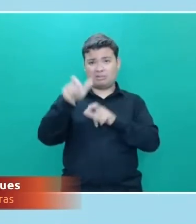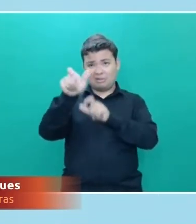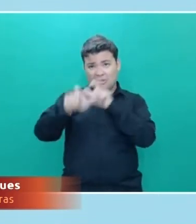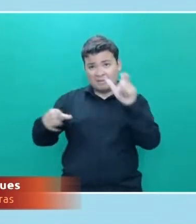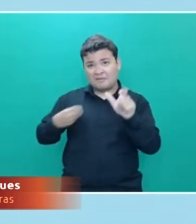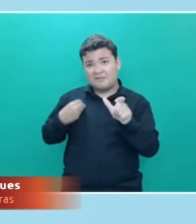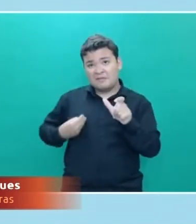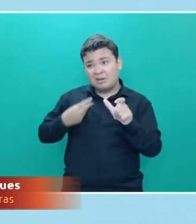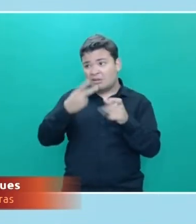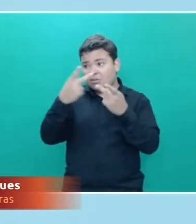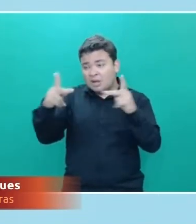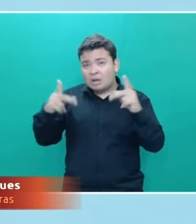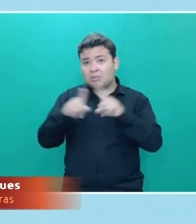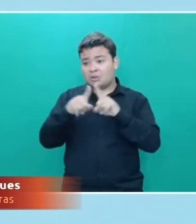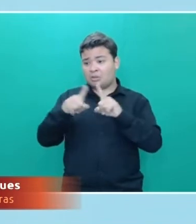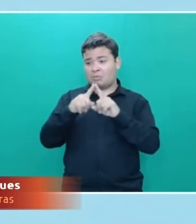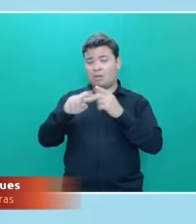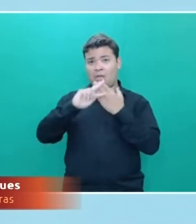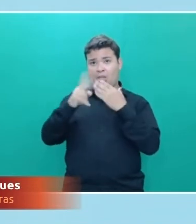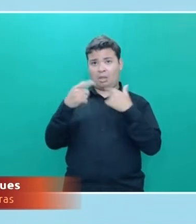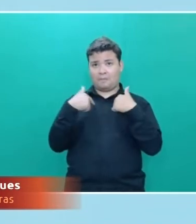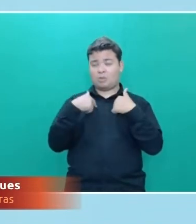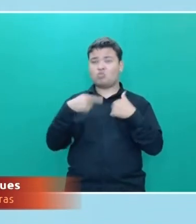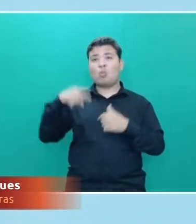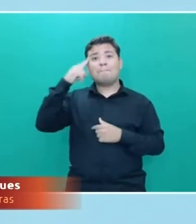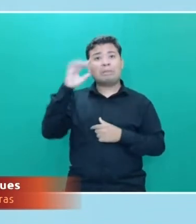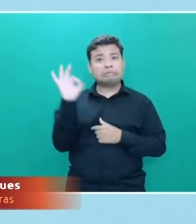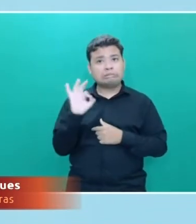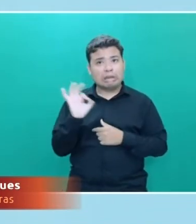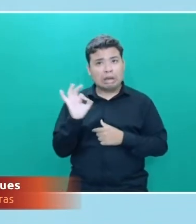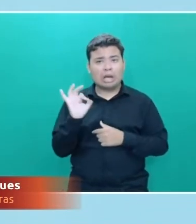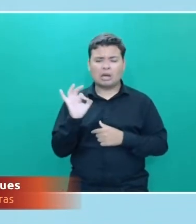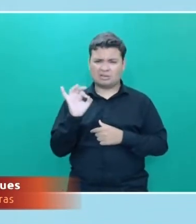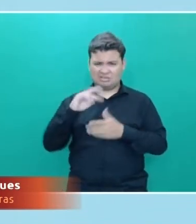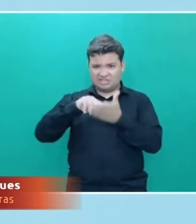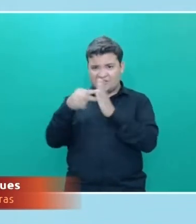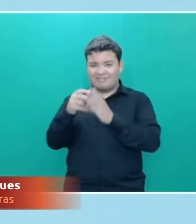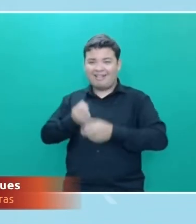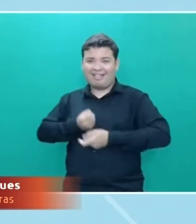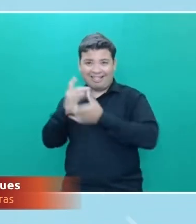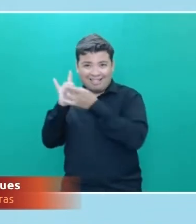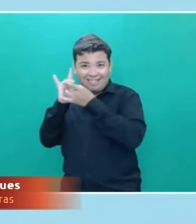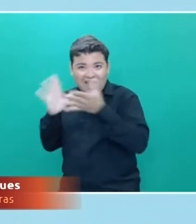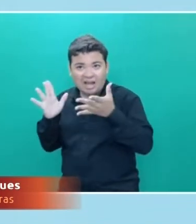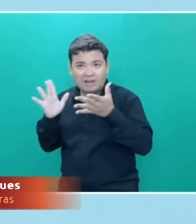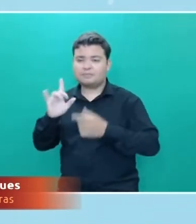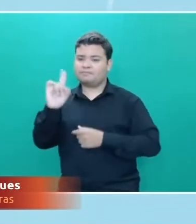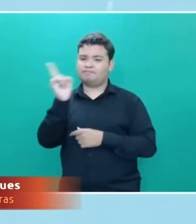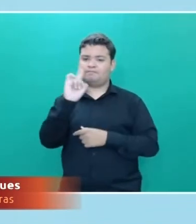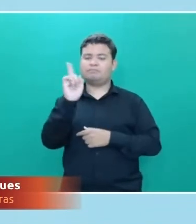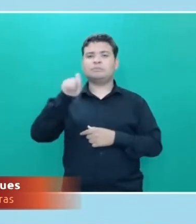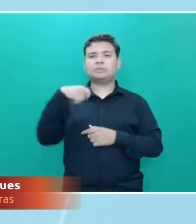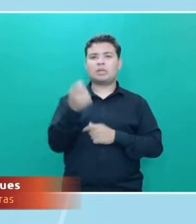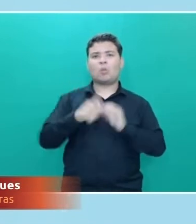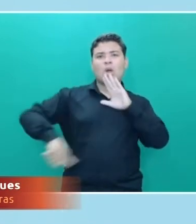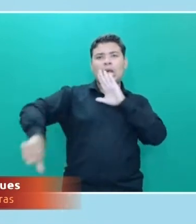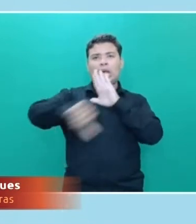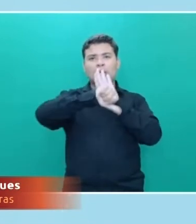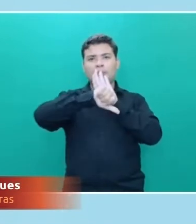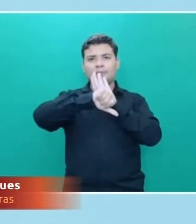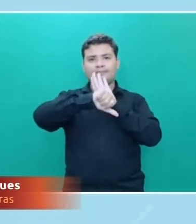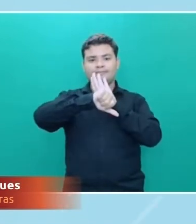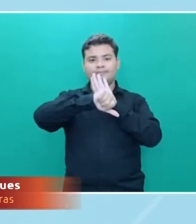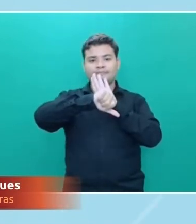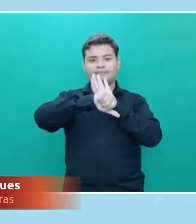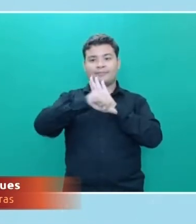pessoa, eu não estou exercendo liberdade de expressão. Eu estou cometendo crime. São duas coisas